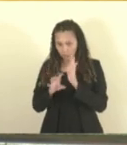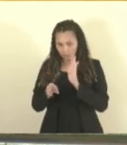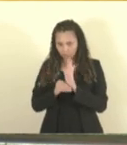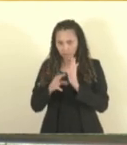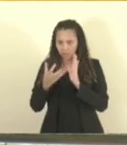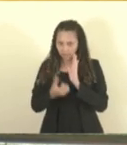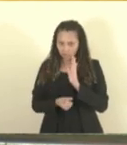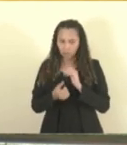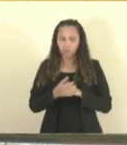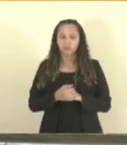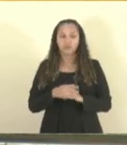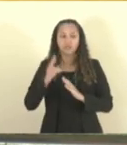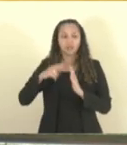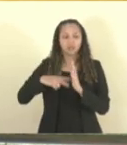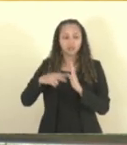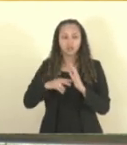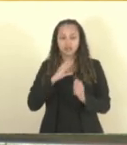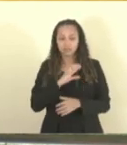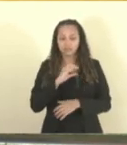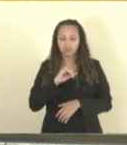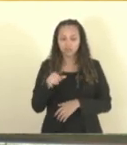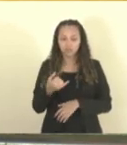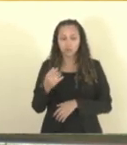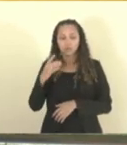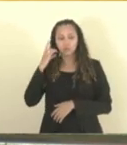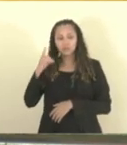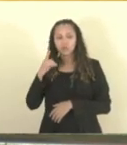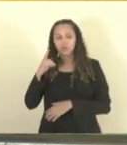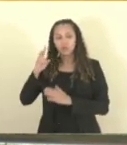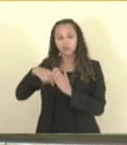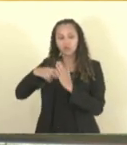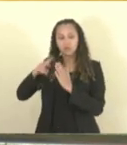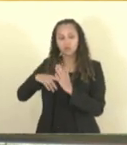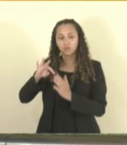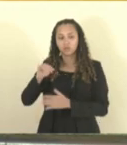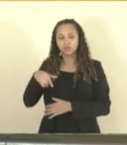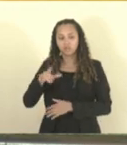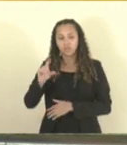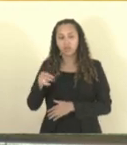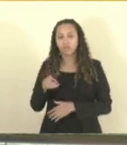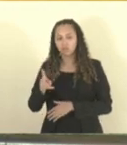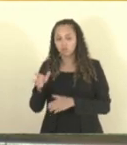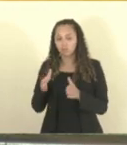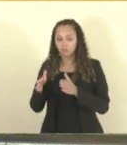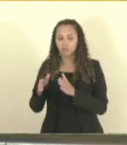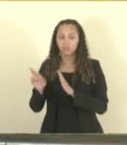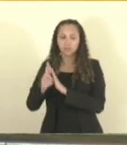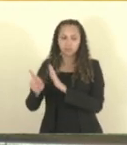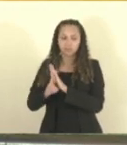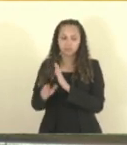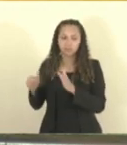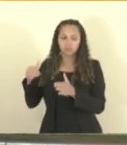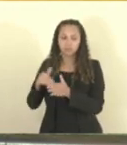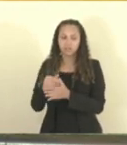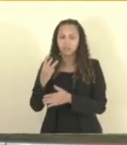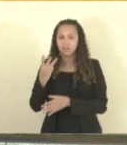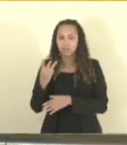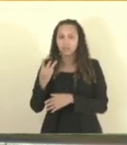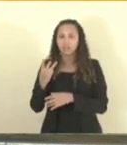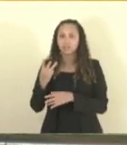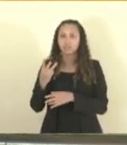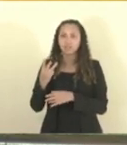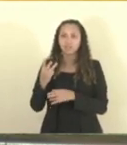relatoria na Comissão de Finanças, o relator deputado Thiago Hoffman se prevaleceu do prazo regimental de até três sessões